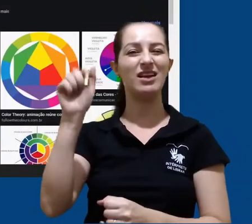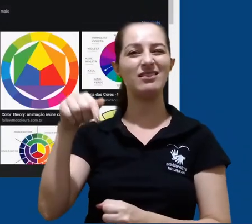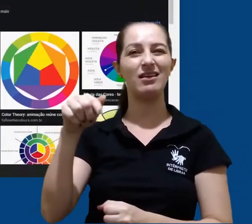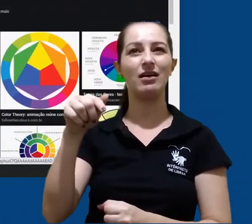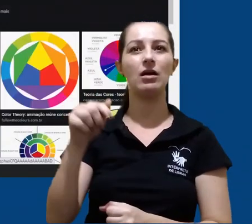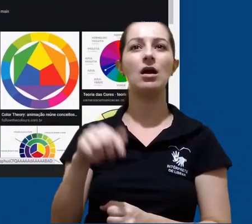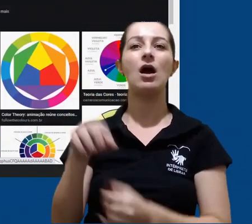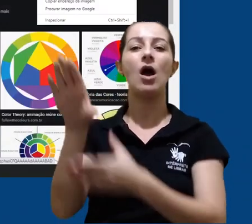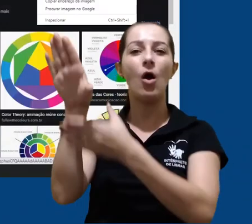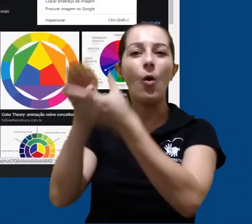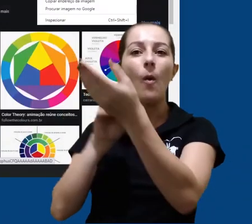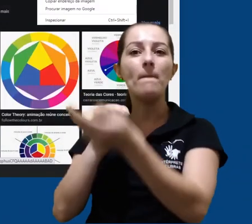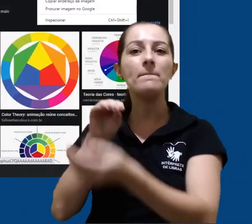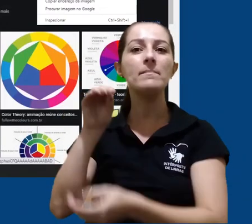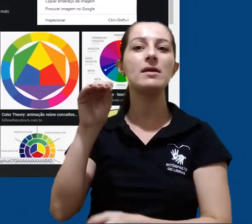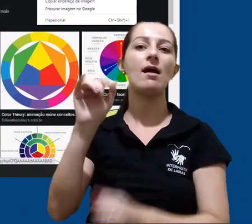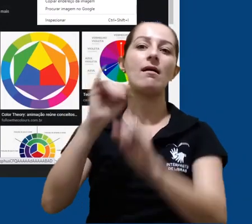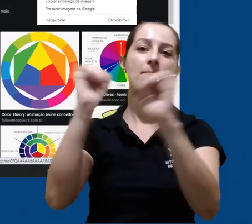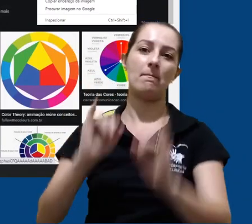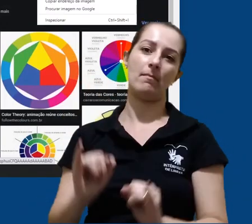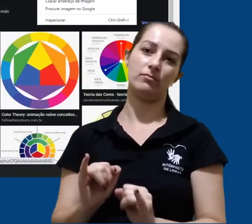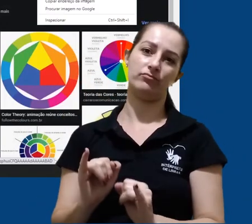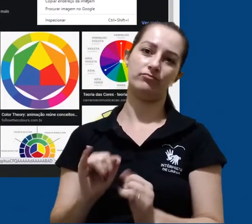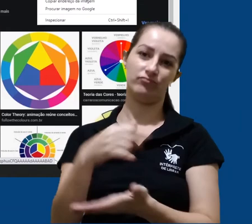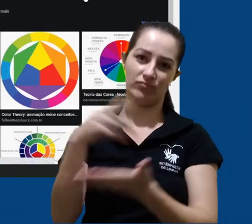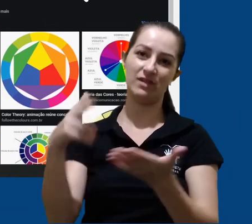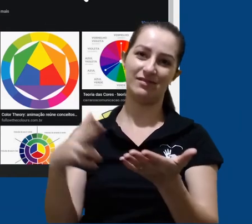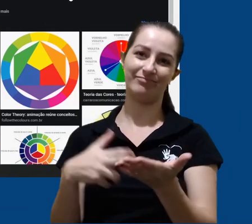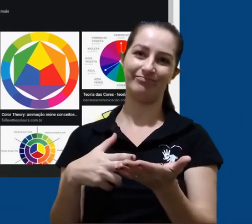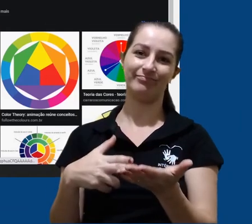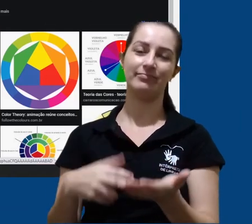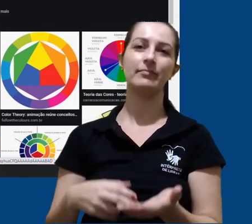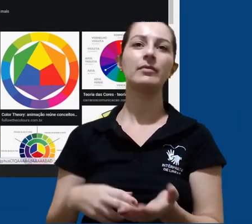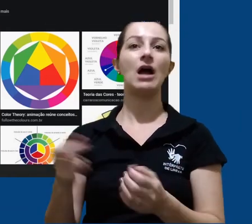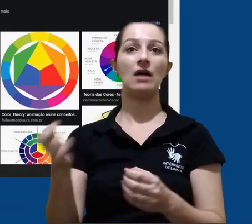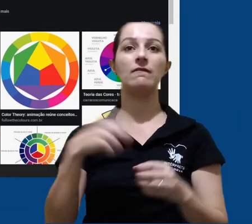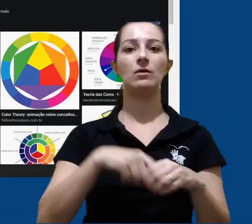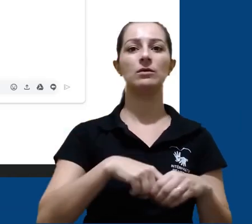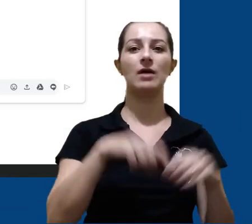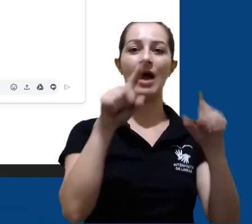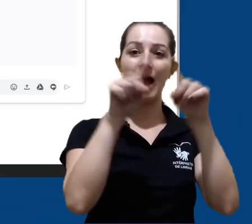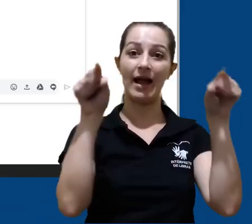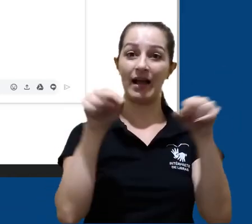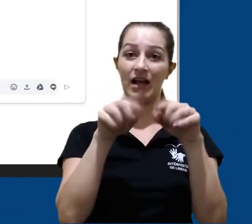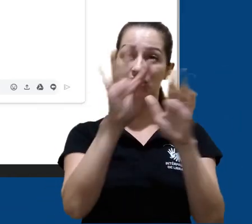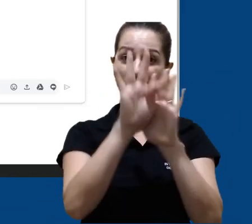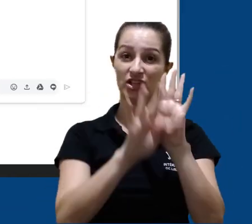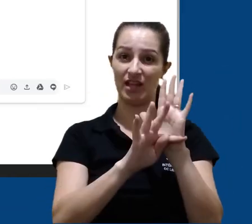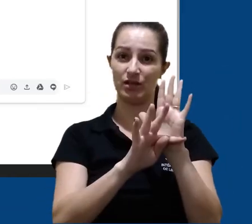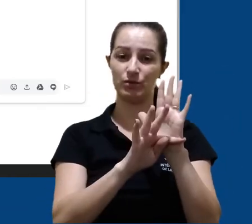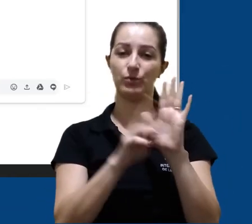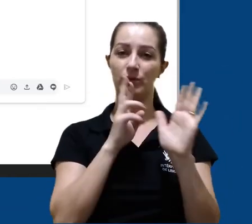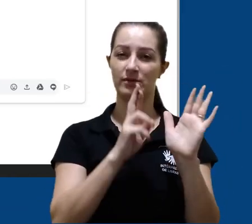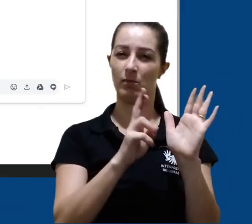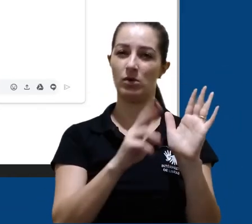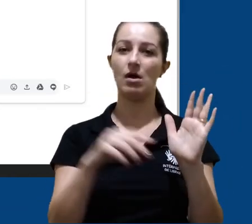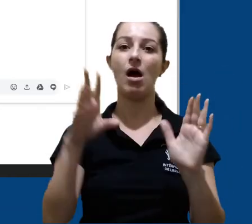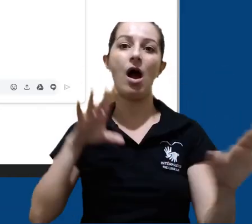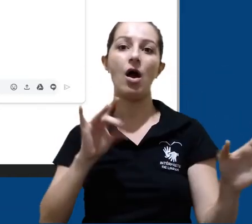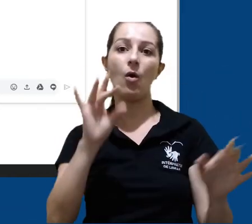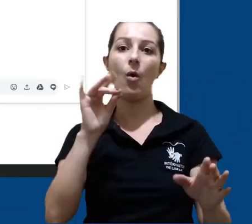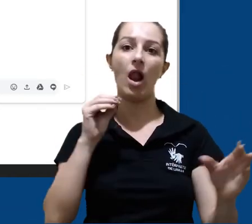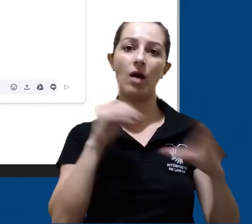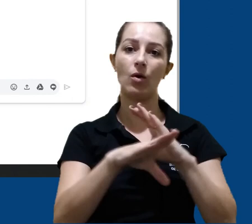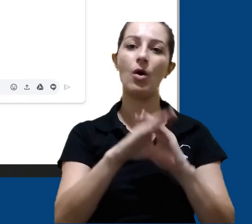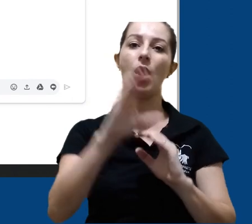o botão direito, você seleciona Copiar imagem. De volta ao chat, utilizamos a caixa de texto onde vamos responder